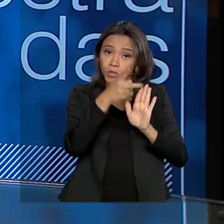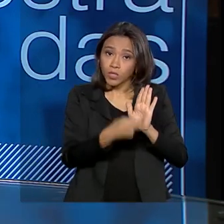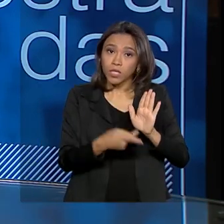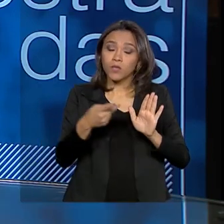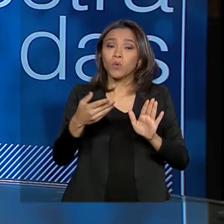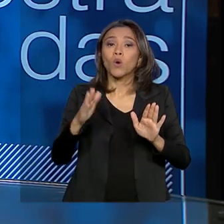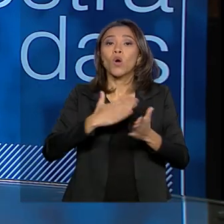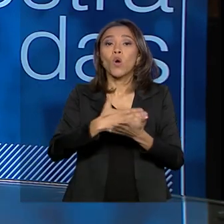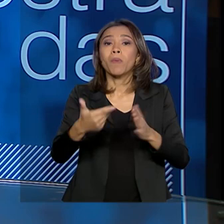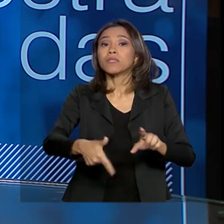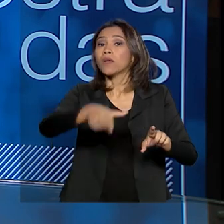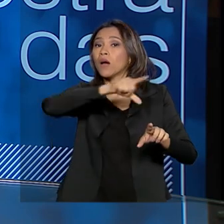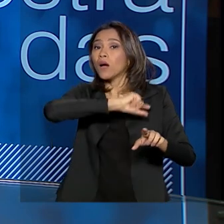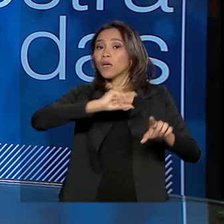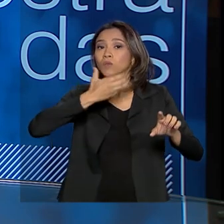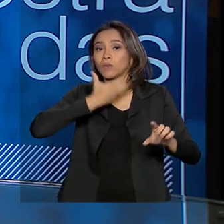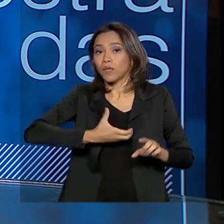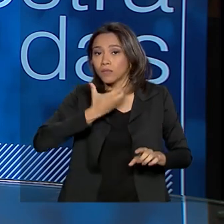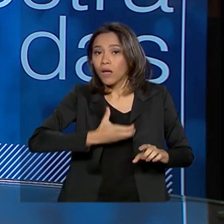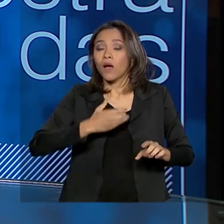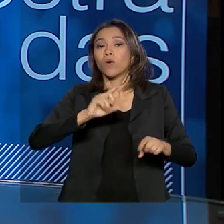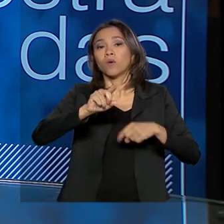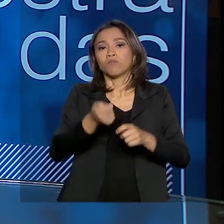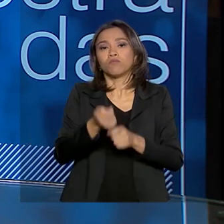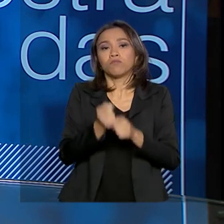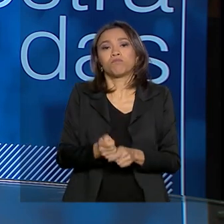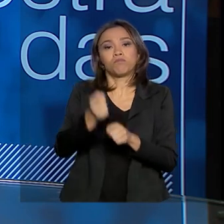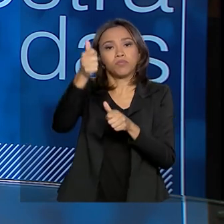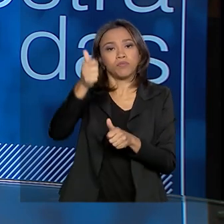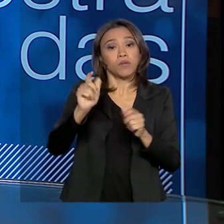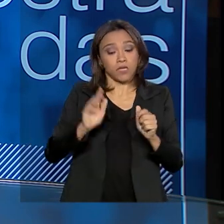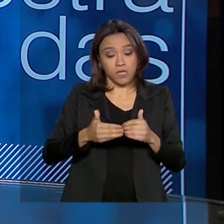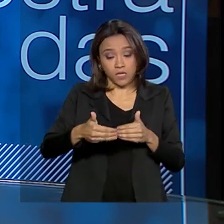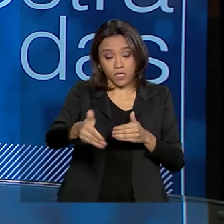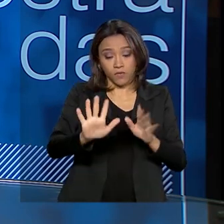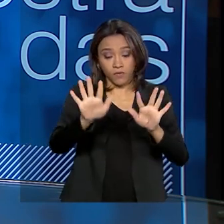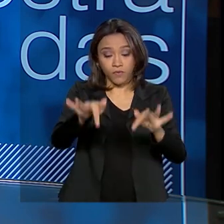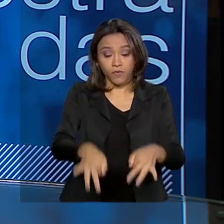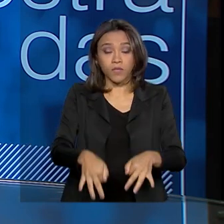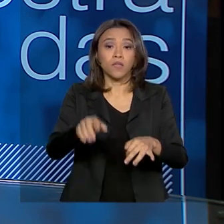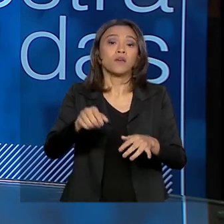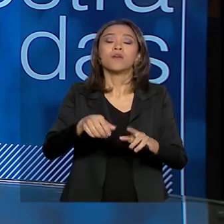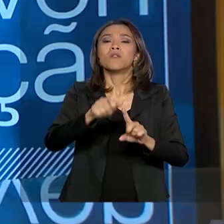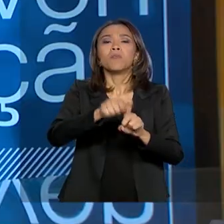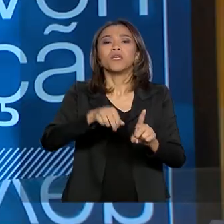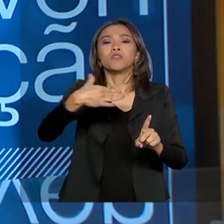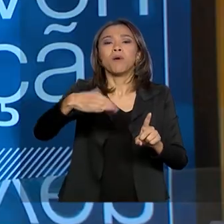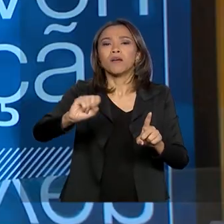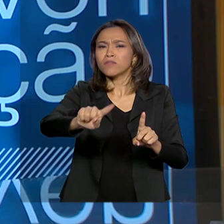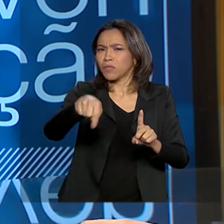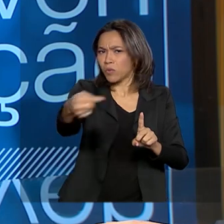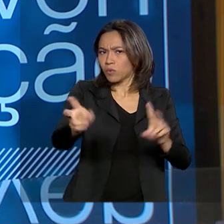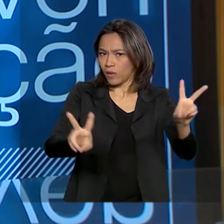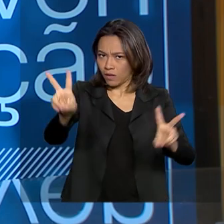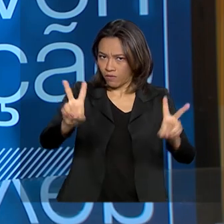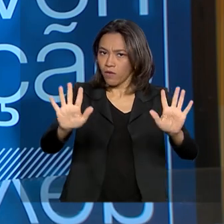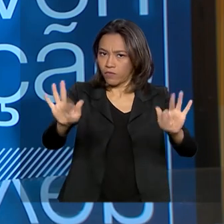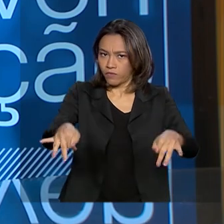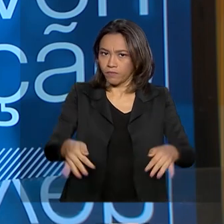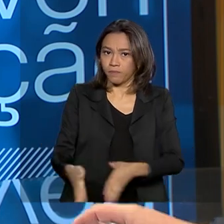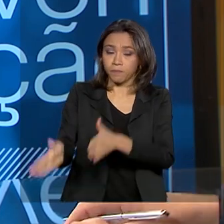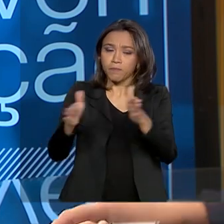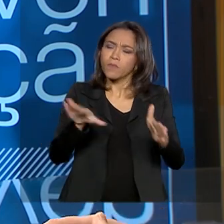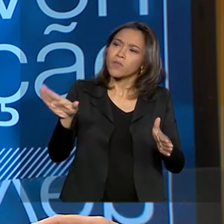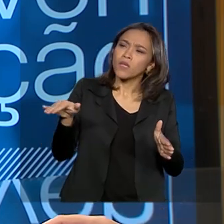festividades de Natal, Ano Novo, e se encerra em 1º de março, esse ano, após o Carnaval. E o senhor estava falando da forma de